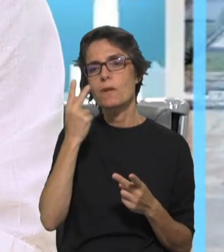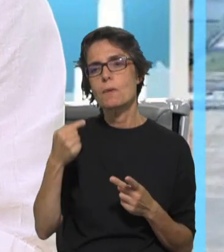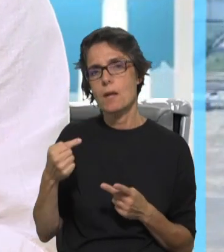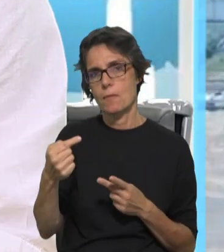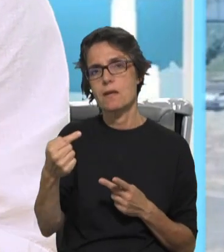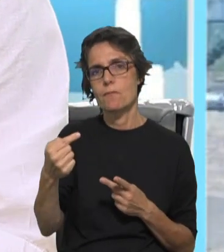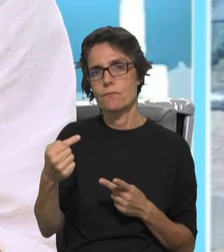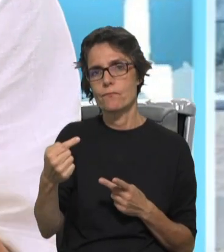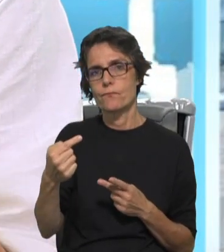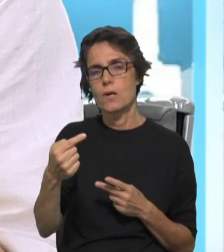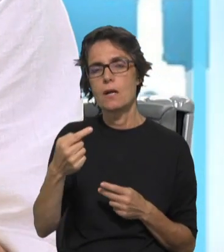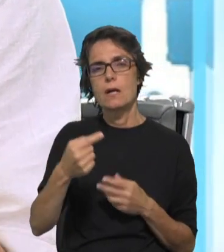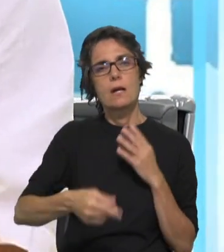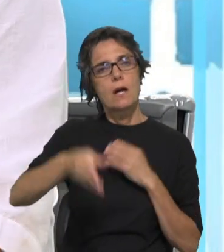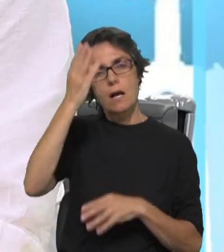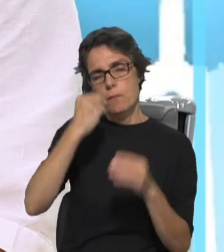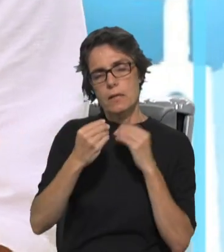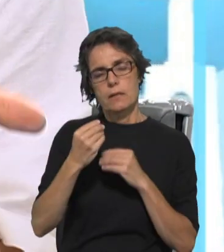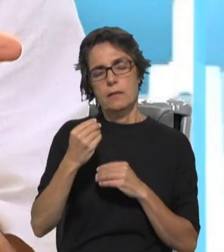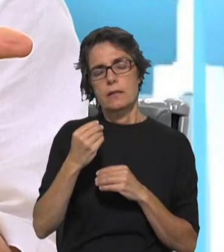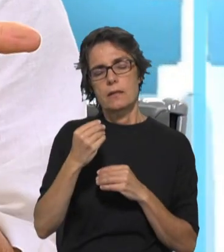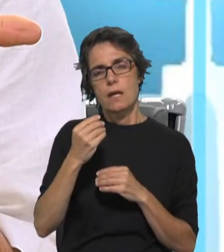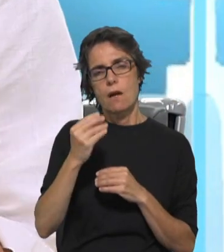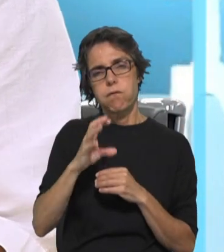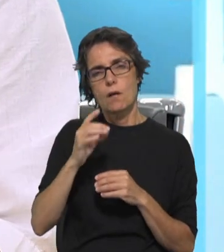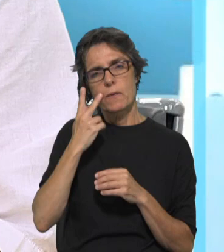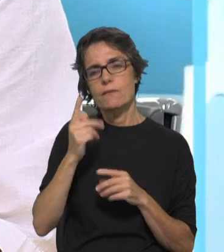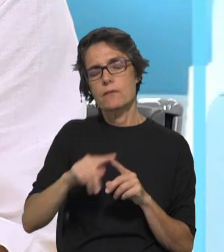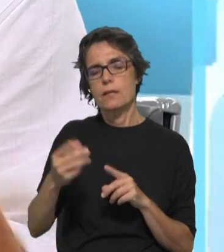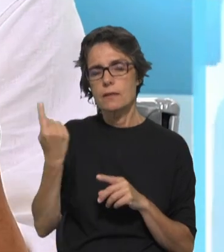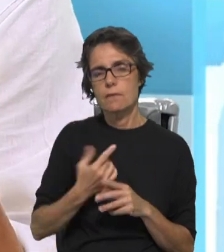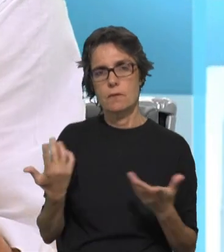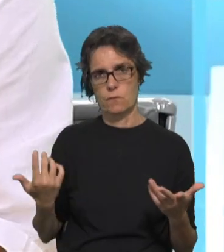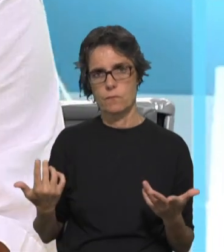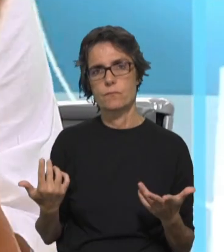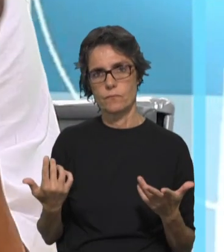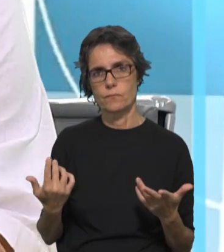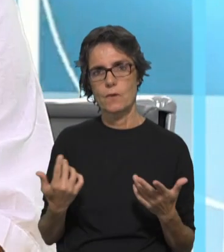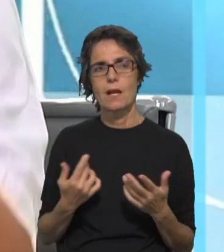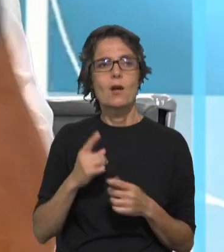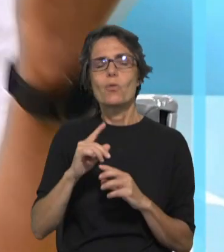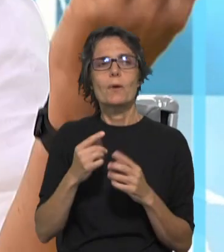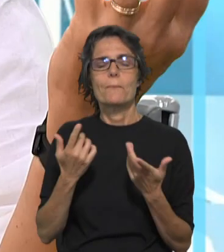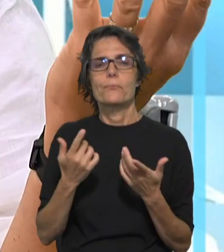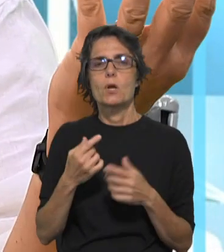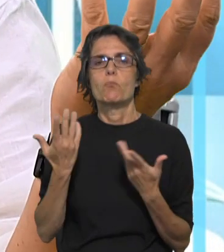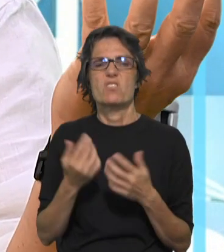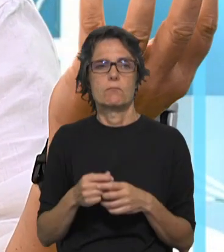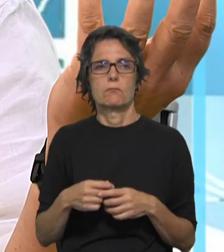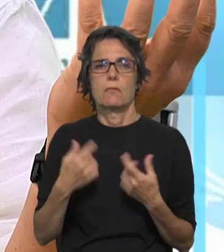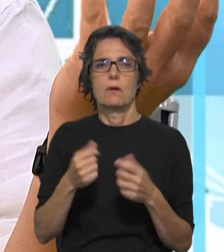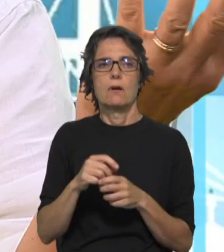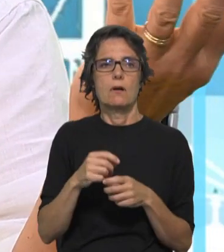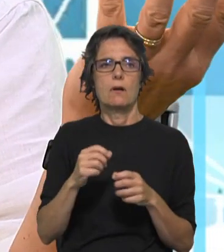nós temos que aprender a viver de outra maneira. É evidente, não Nós não precisamos, eu digo a brincar, nós não precisamos de 40 casacos lá no